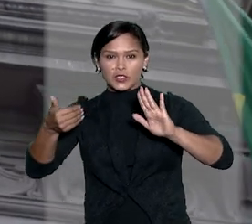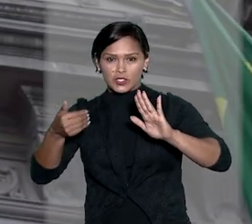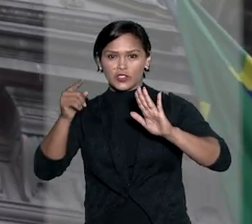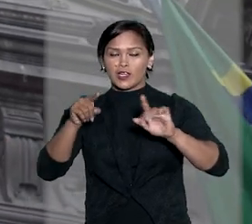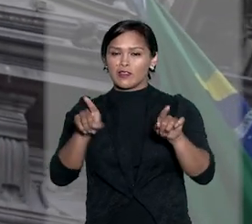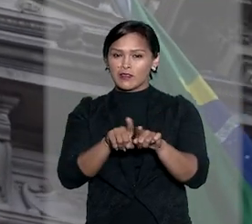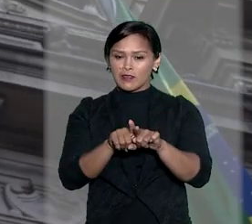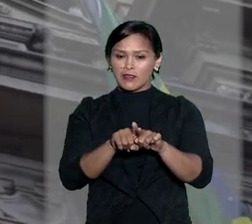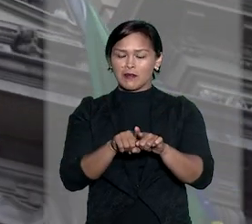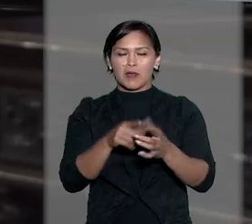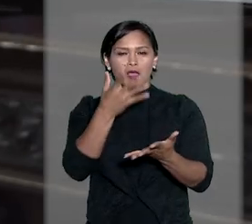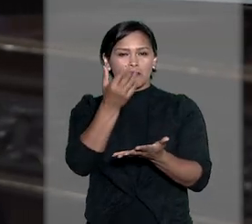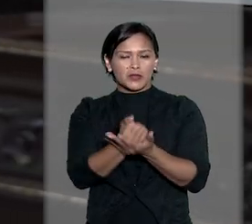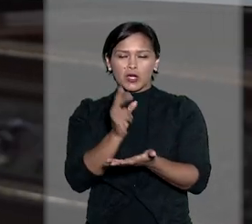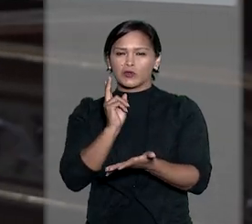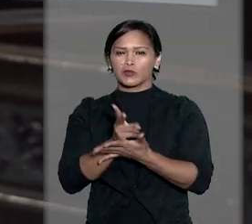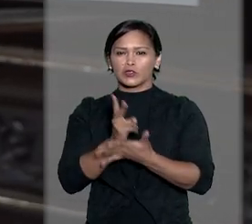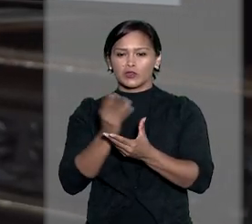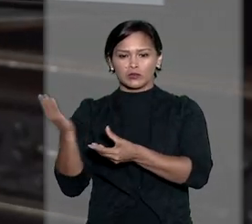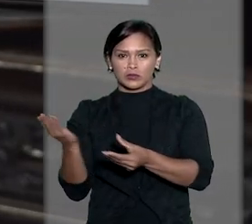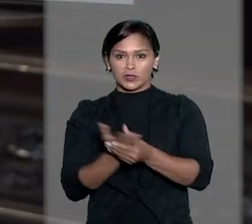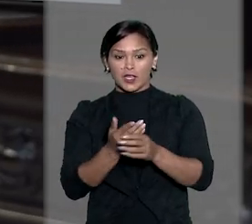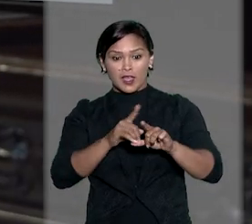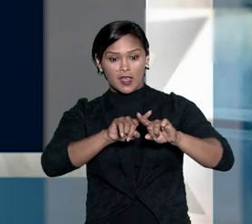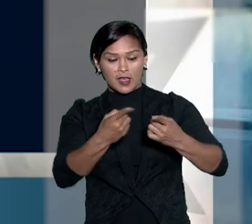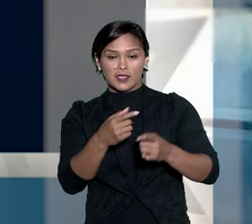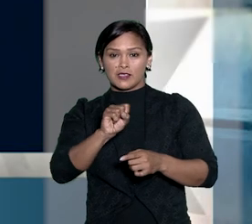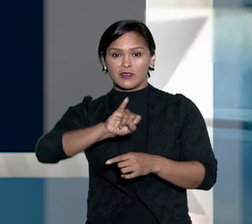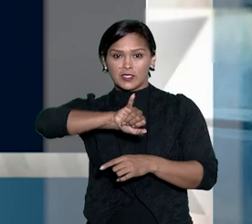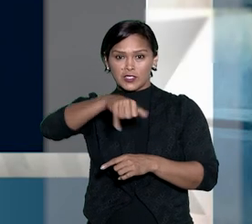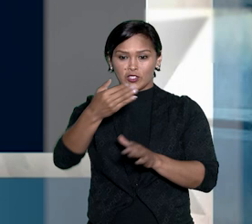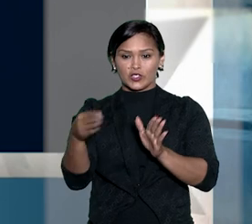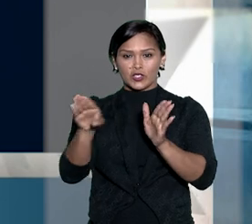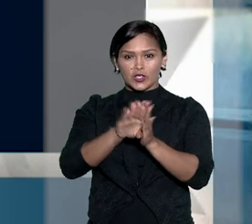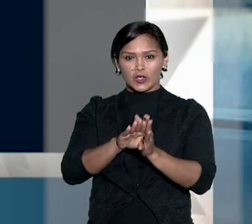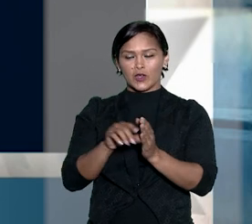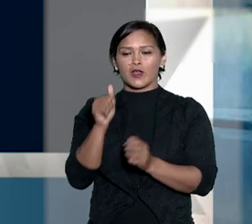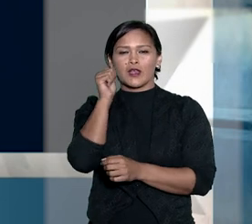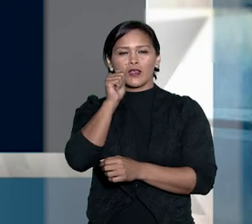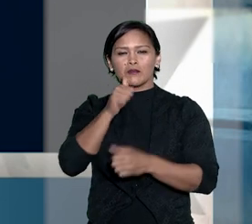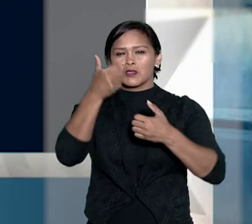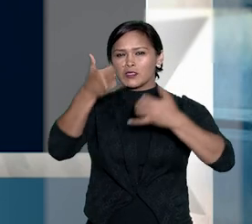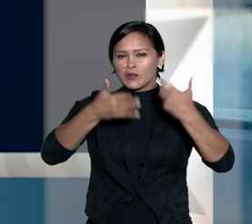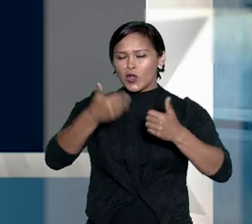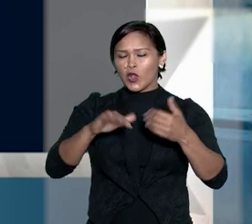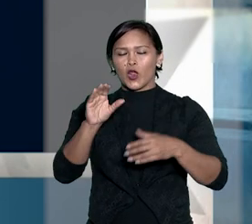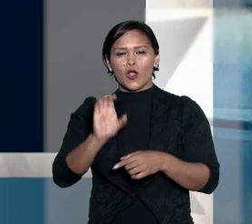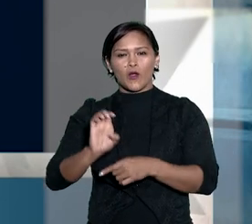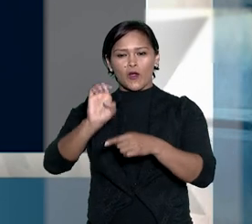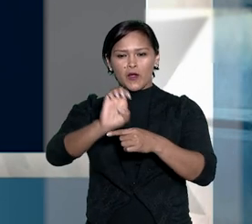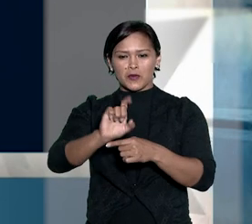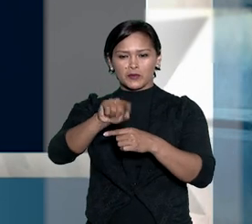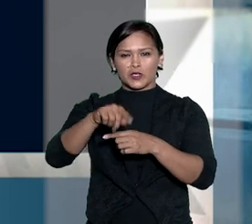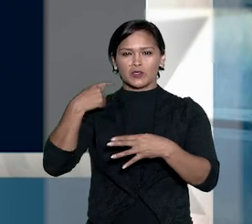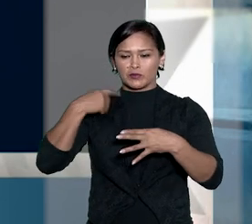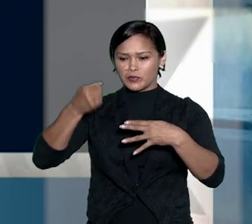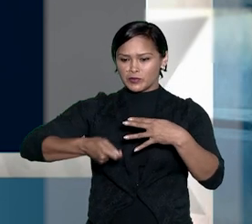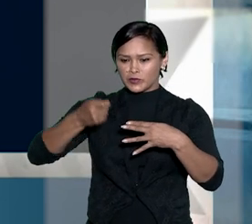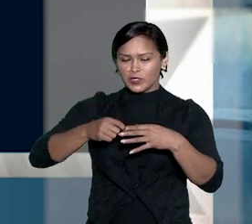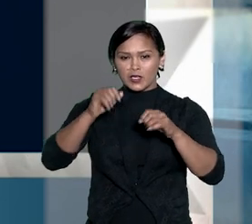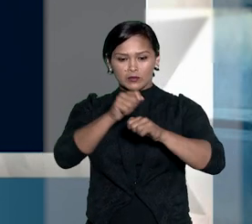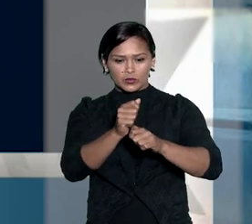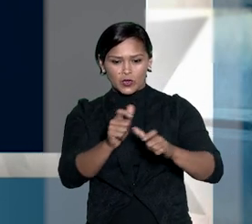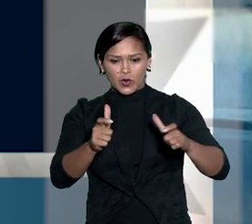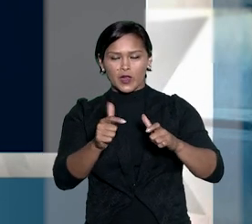tácita, também negou o prosseguimento da ação. Ao STJ, a mulher sustentou que a Corte Estadual, ao estender os